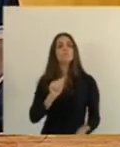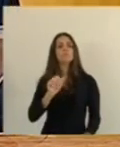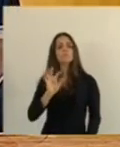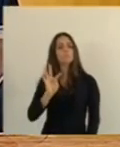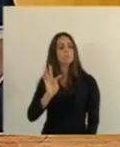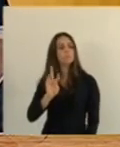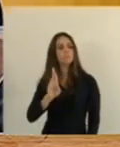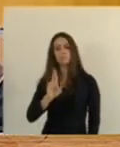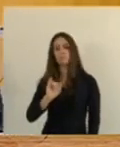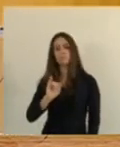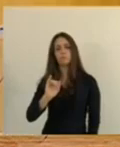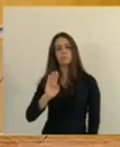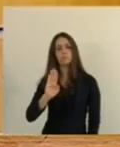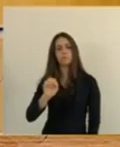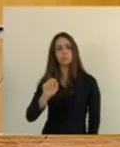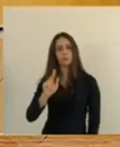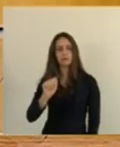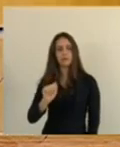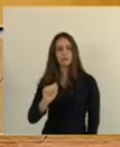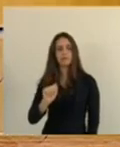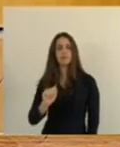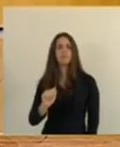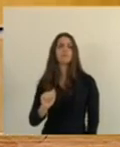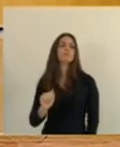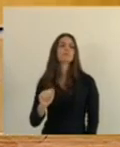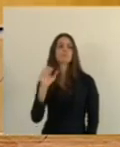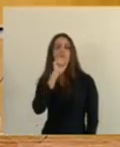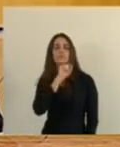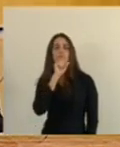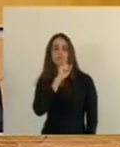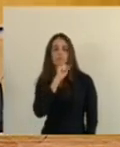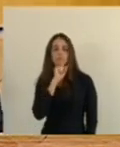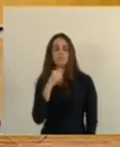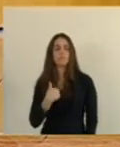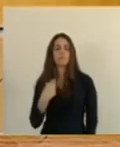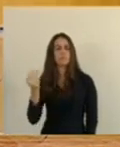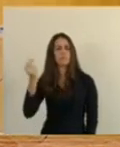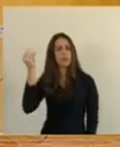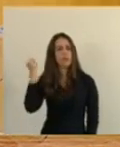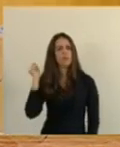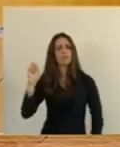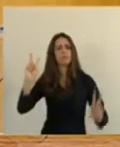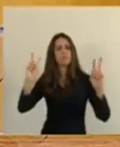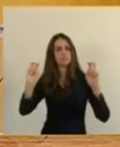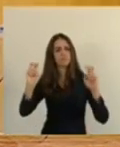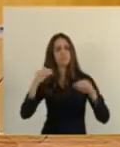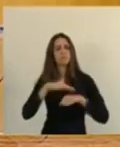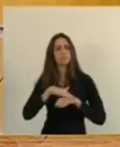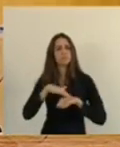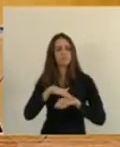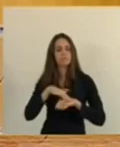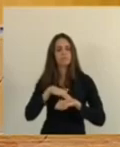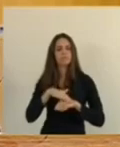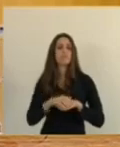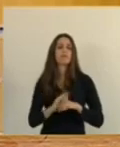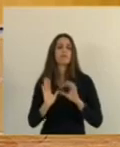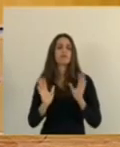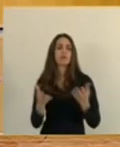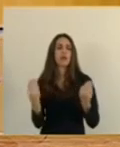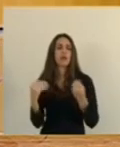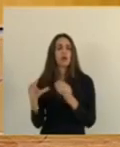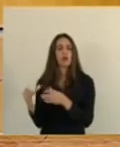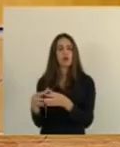estamos falando dessa pauta há algum tempo, aqui na Assembleia Legislativa, nas